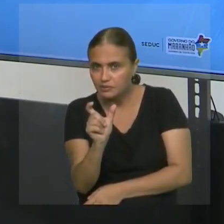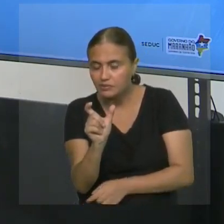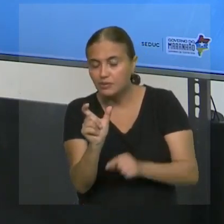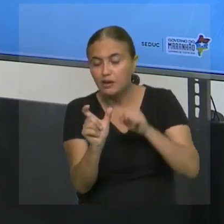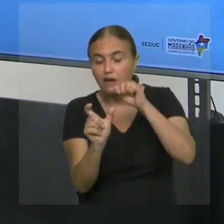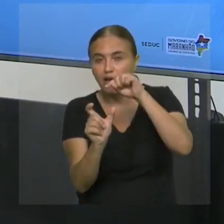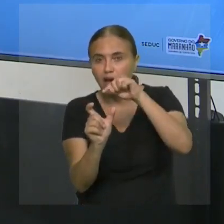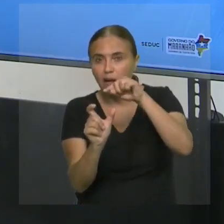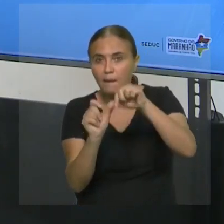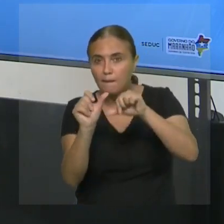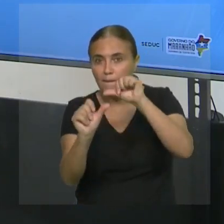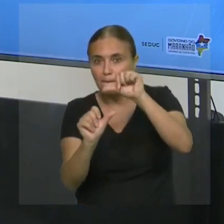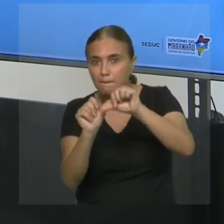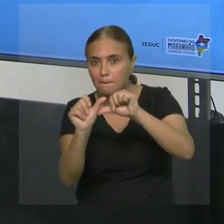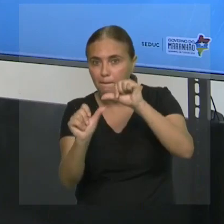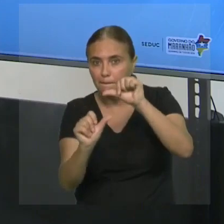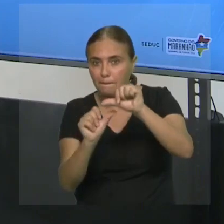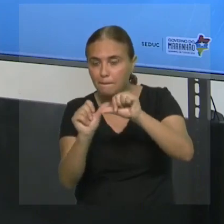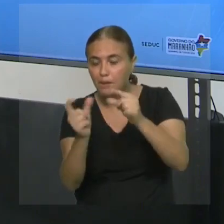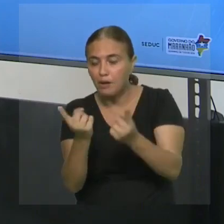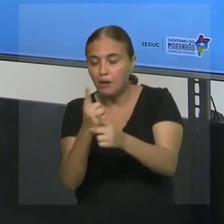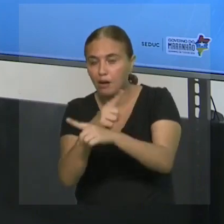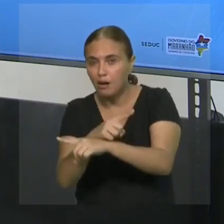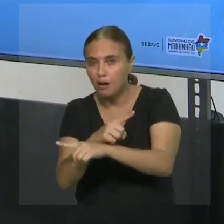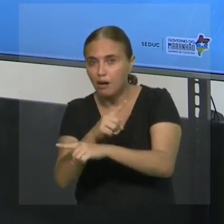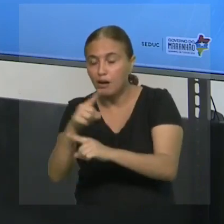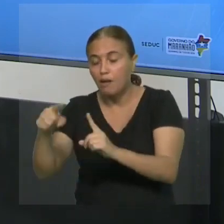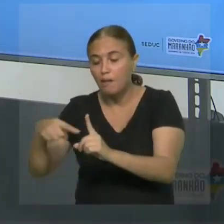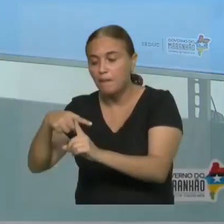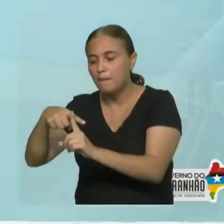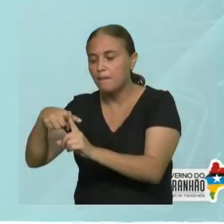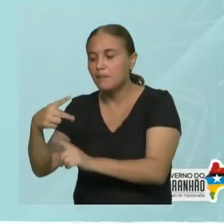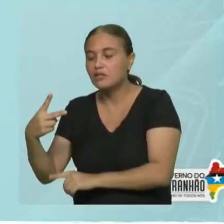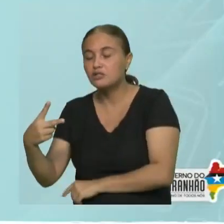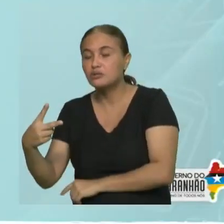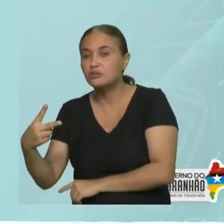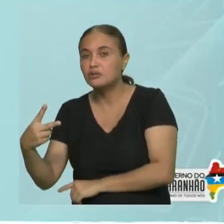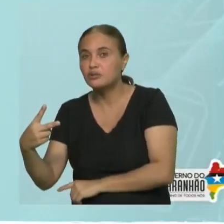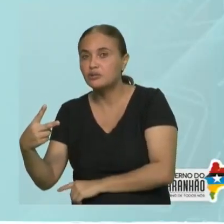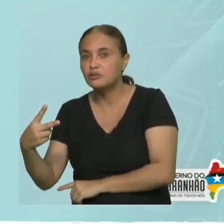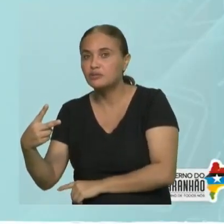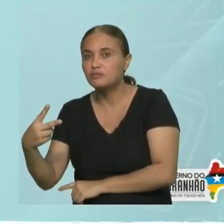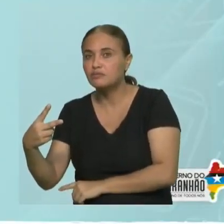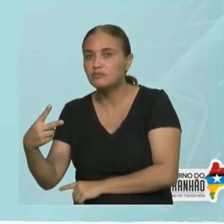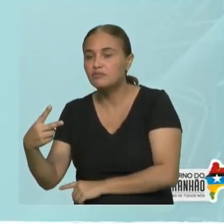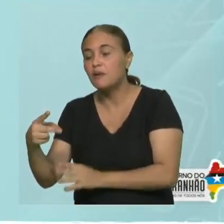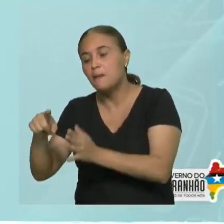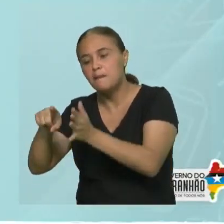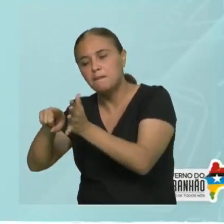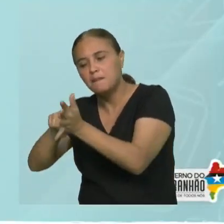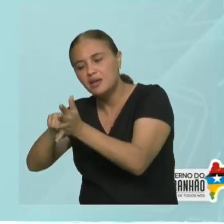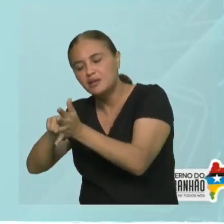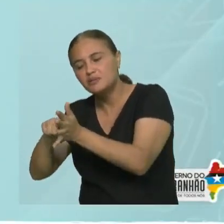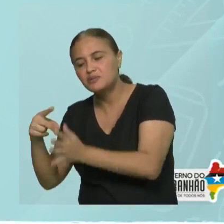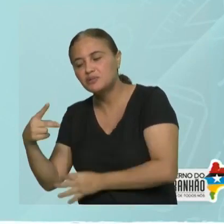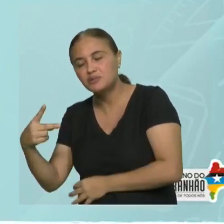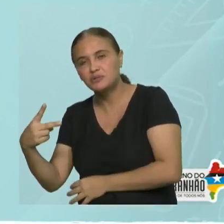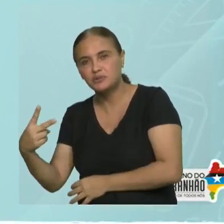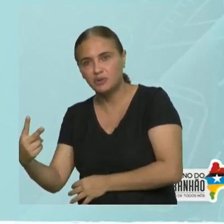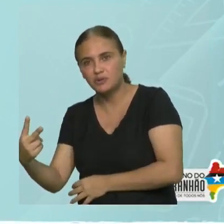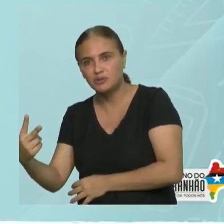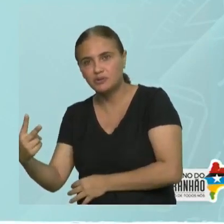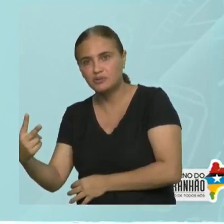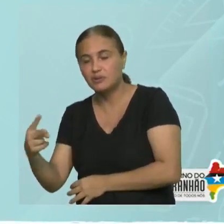Menos, modifica o sinal. O oposto do segundo. Quem é o oposto de mais 2? Menos 2. Logo, fica